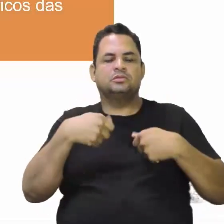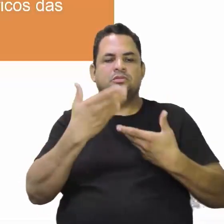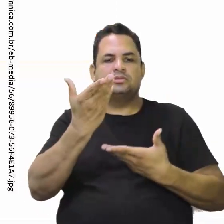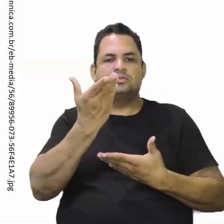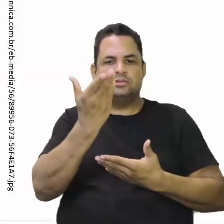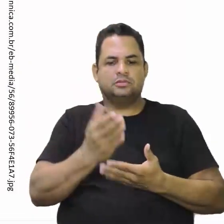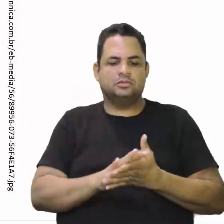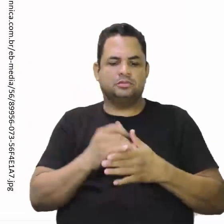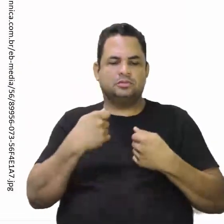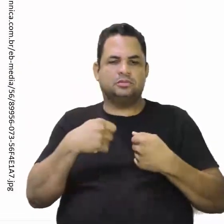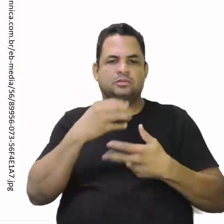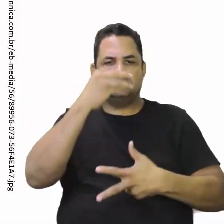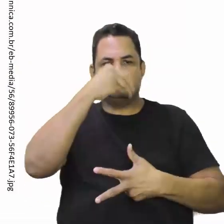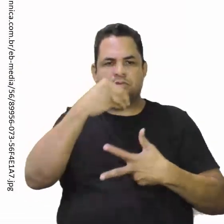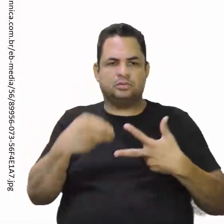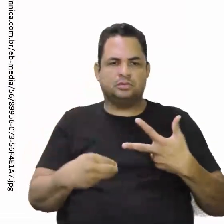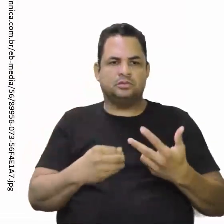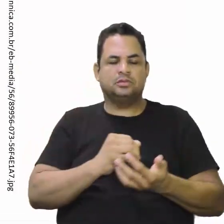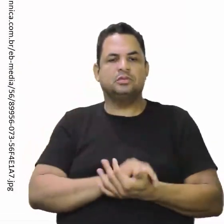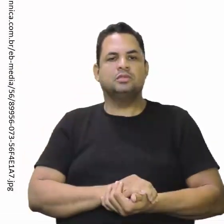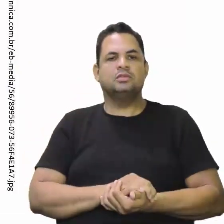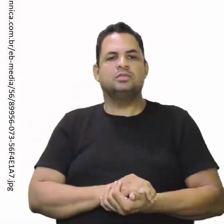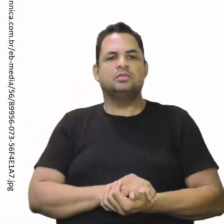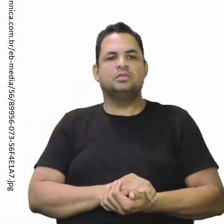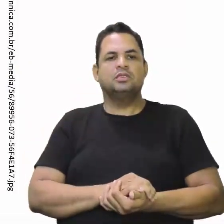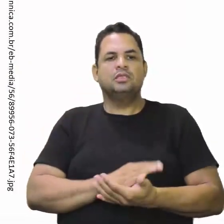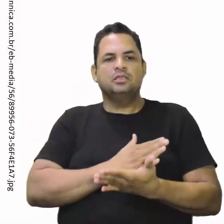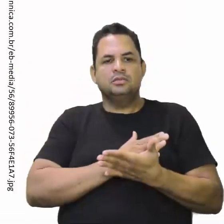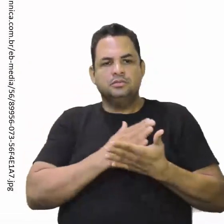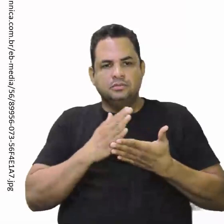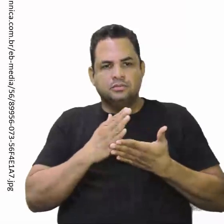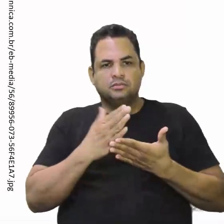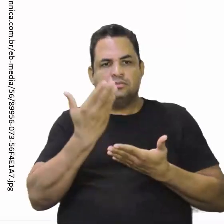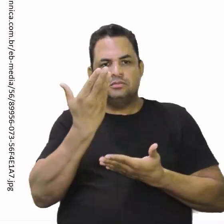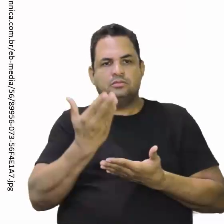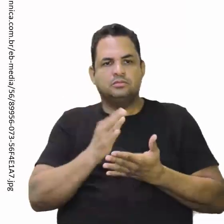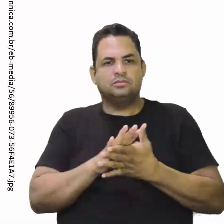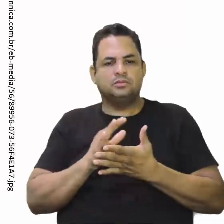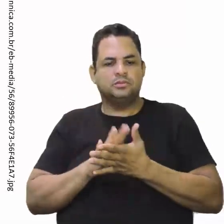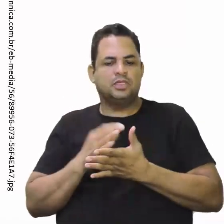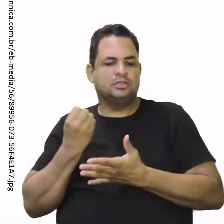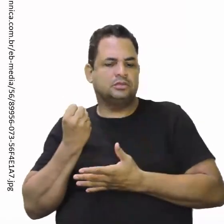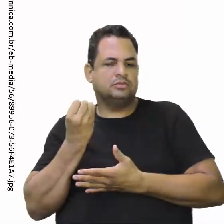são exigidas pelo Enem. Aí nós começamos a ver essa viagem.